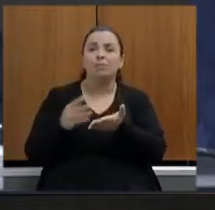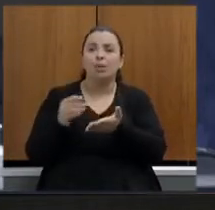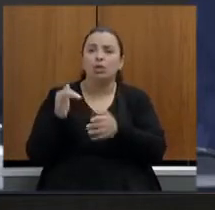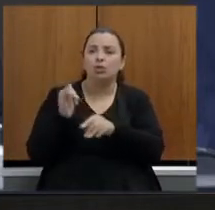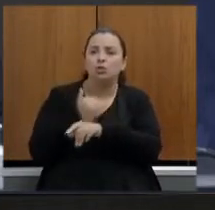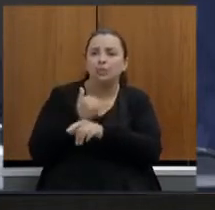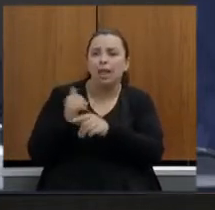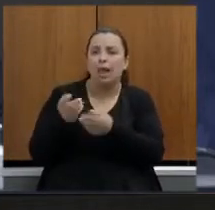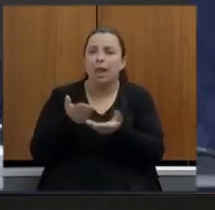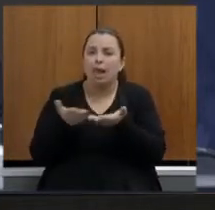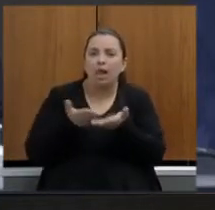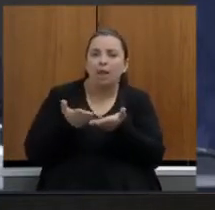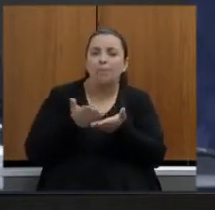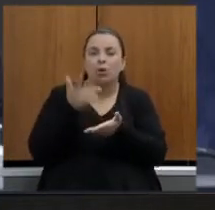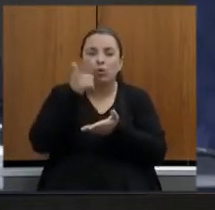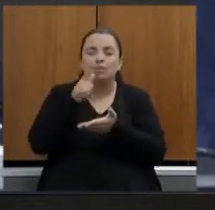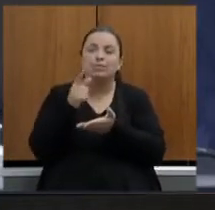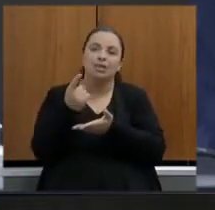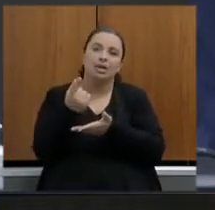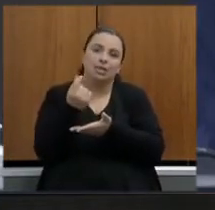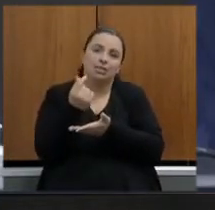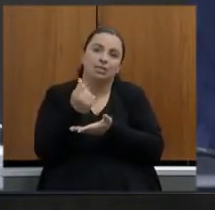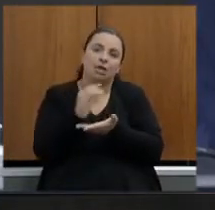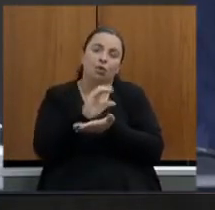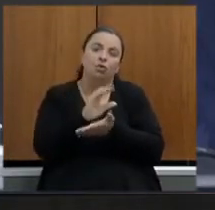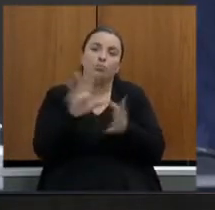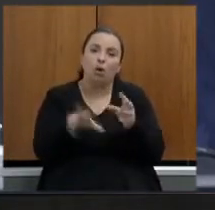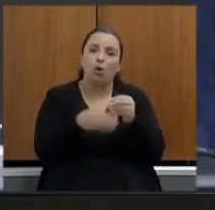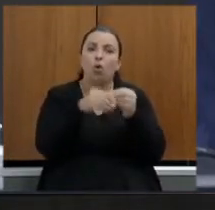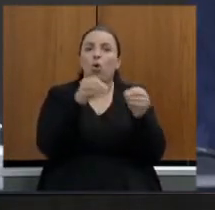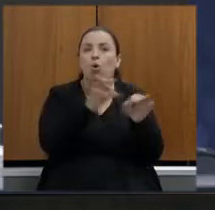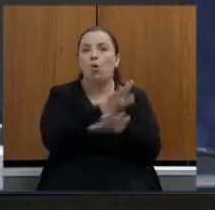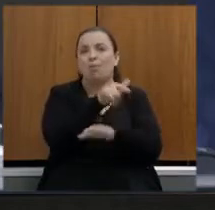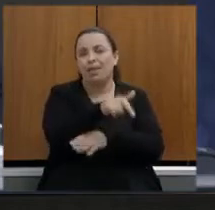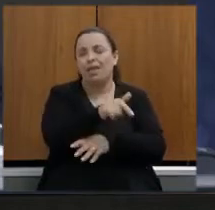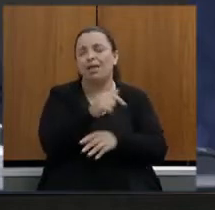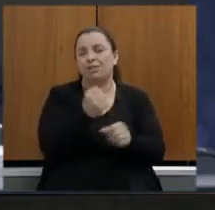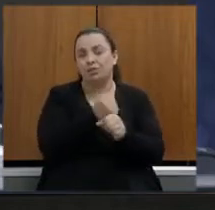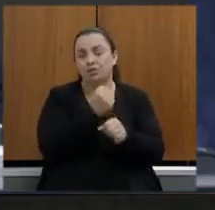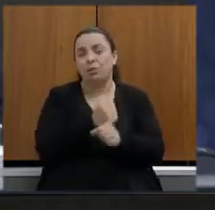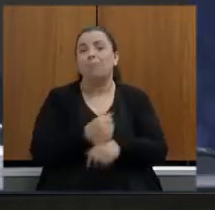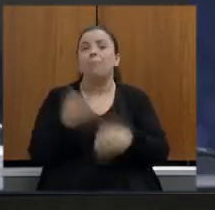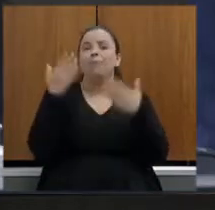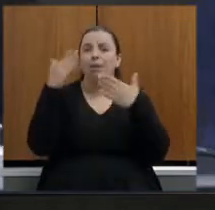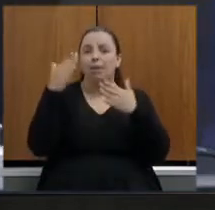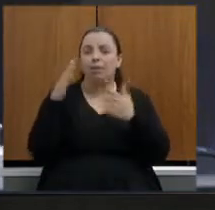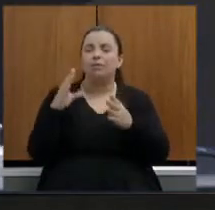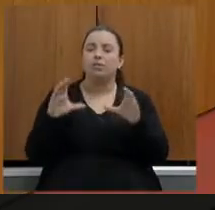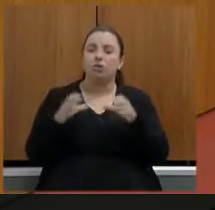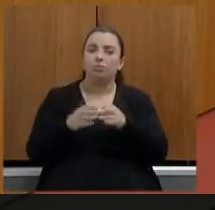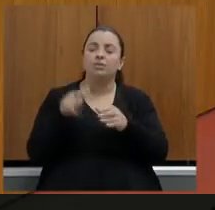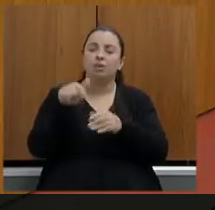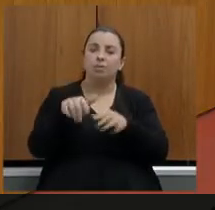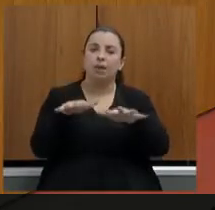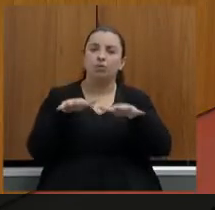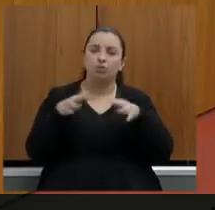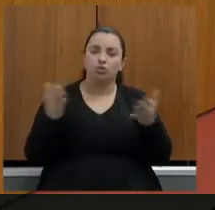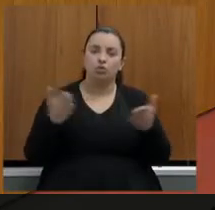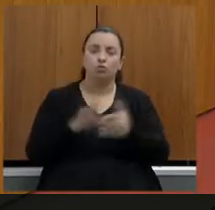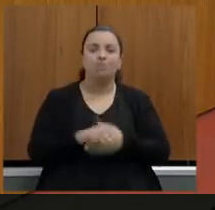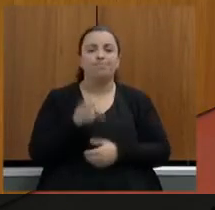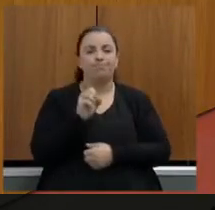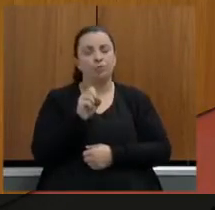essas obras muito obrigado e parabéns pela comissão pela audiência ok nós é